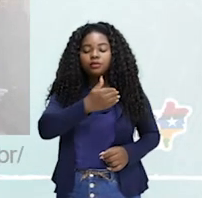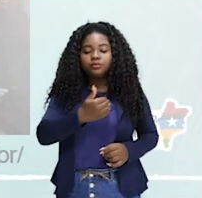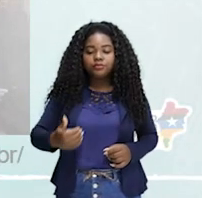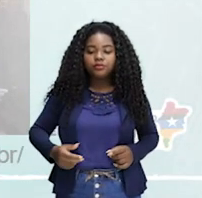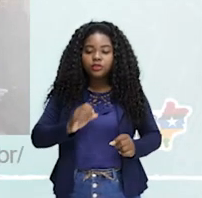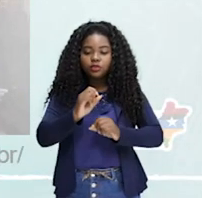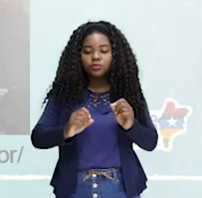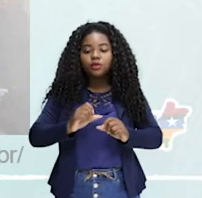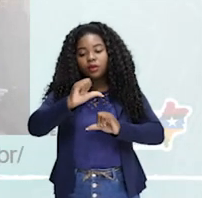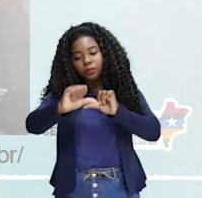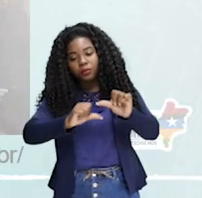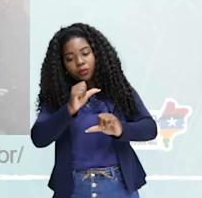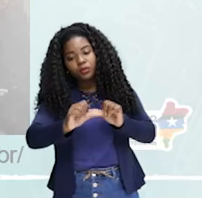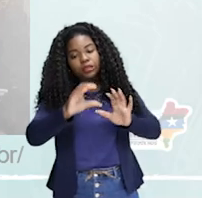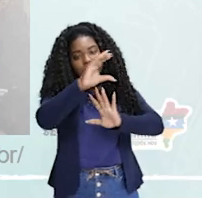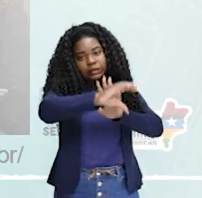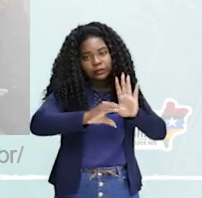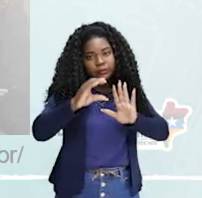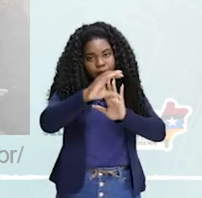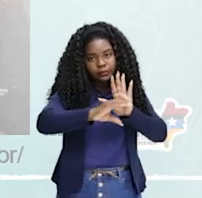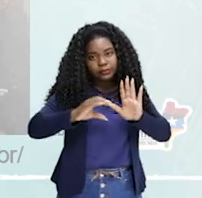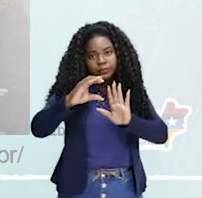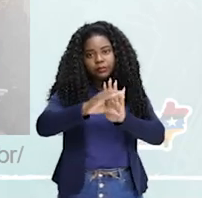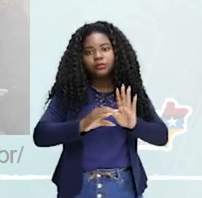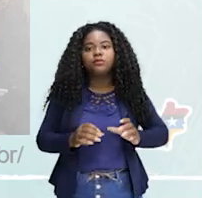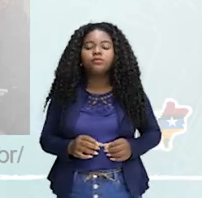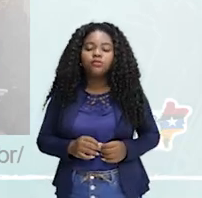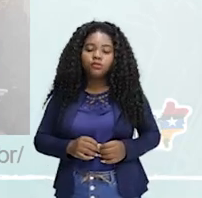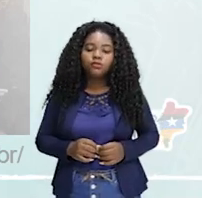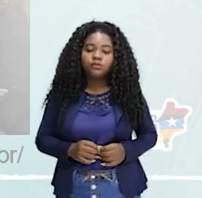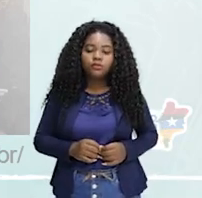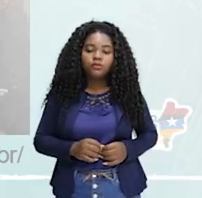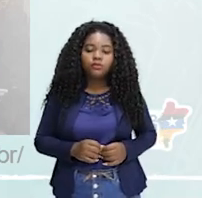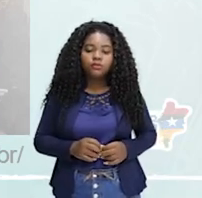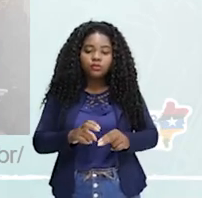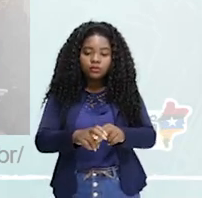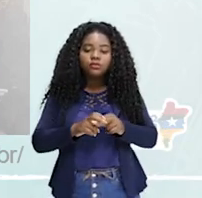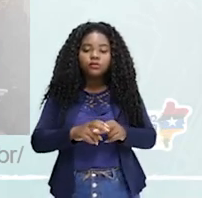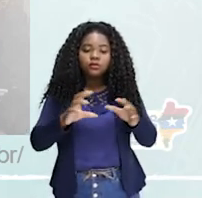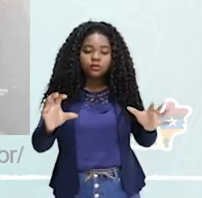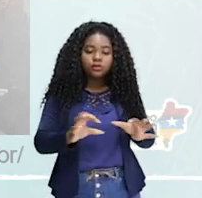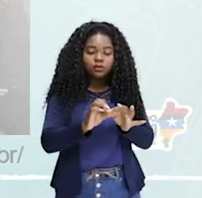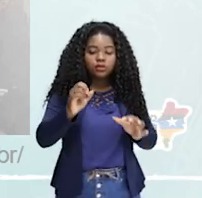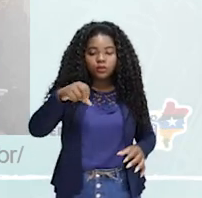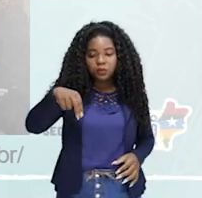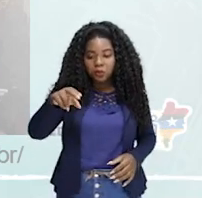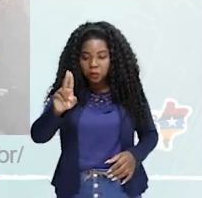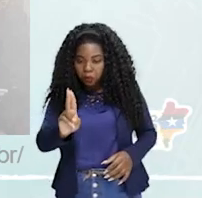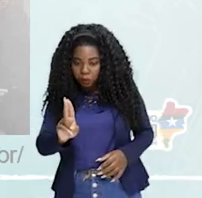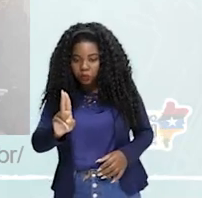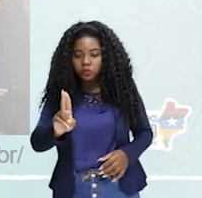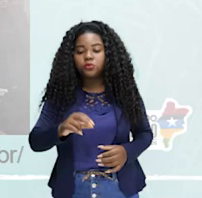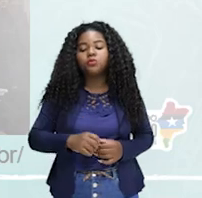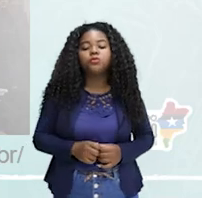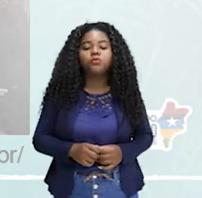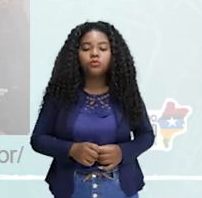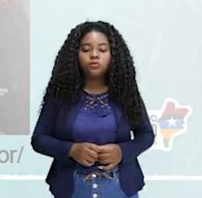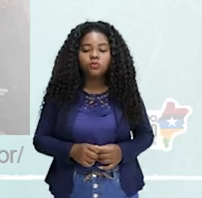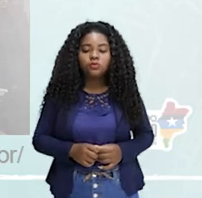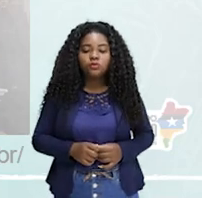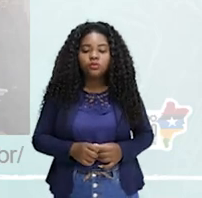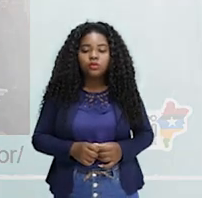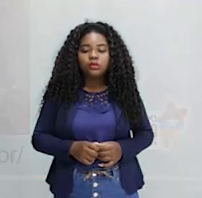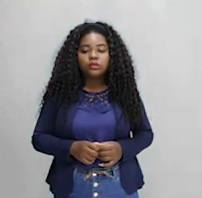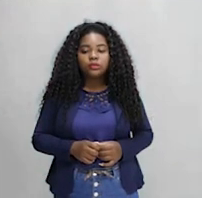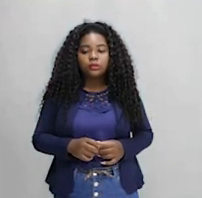climáticas. Ele é um órgão integrado à ONU, à Organização das Nações Unidas, que, diga-se de passagem, é um órgão não governamental, ou seja,